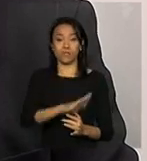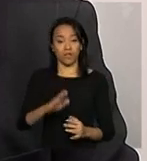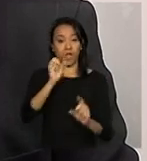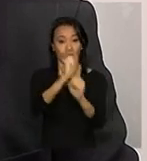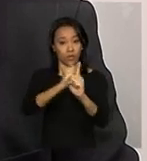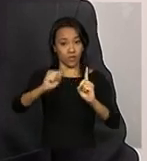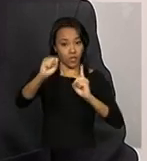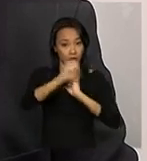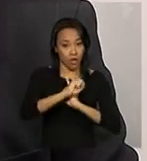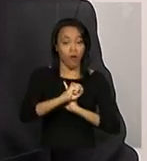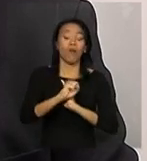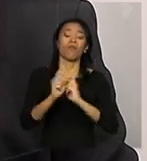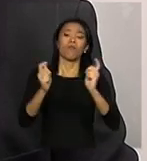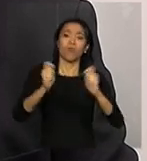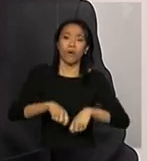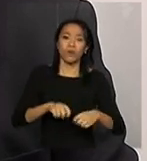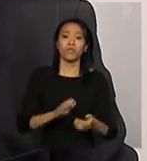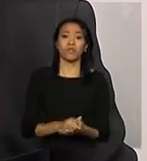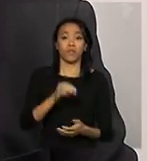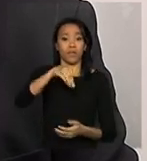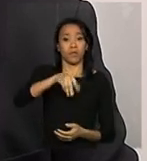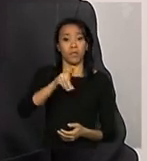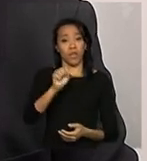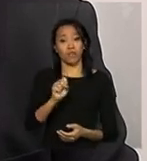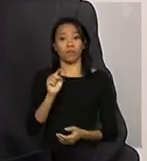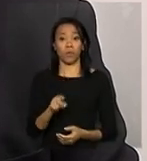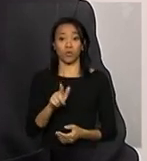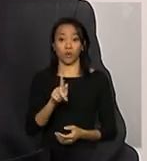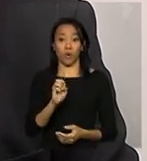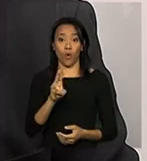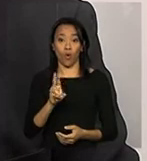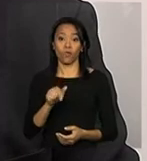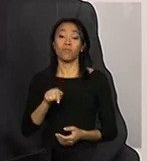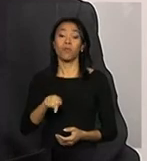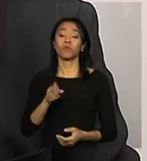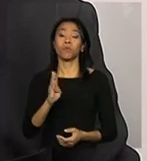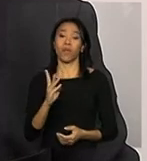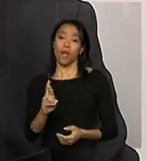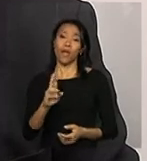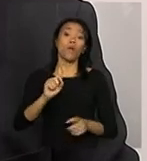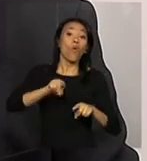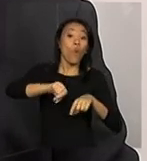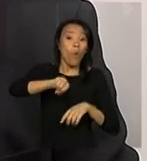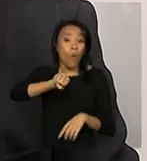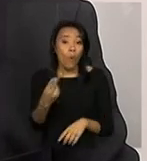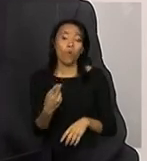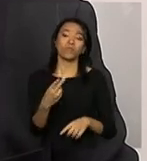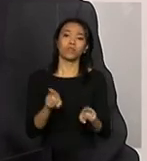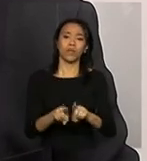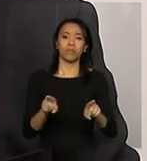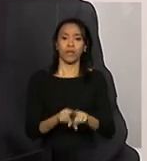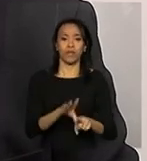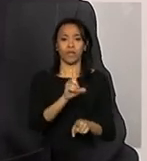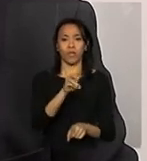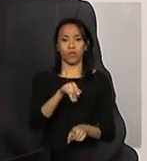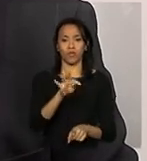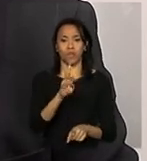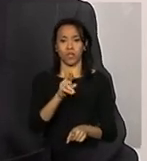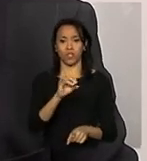-mail fns.gov.br ou demonstrativo.gov